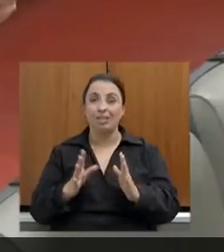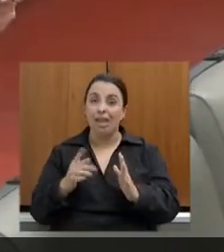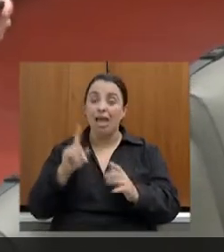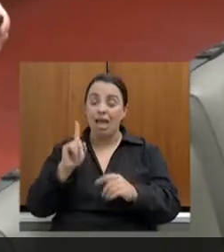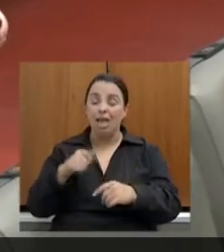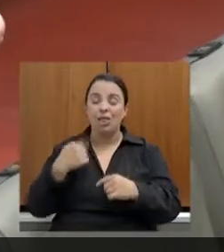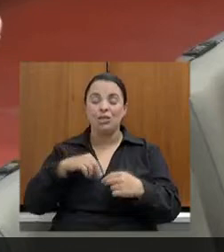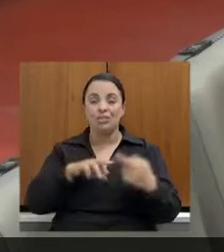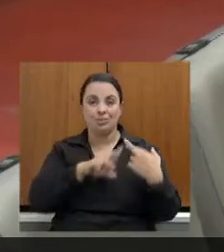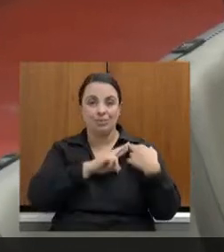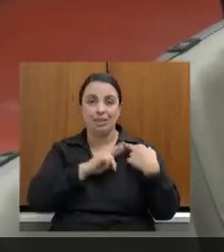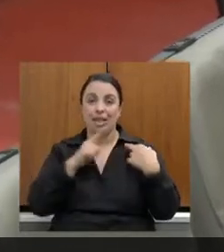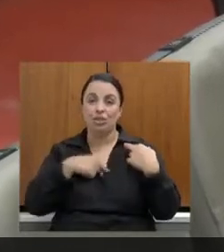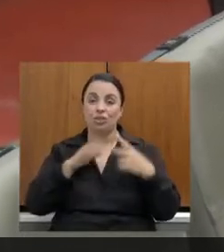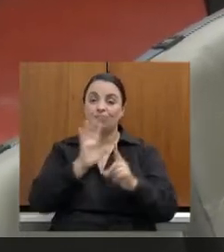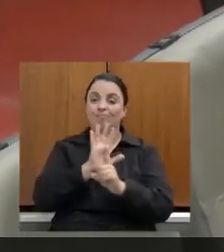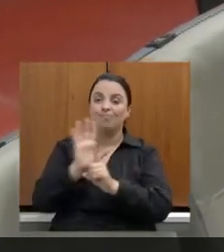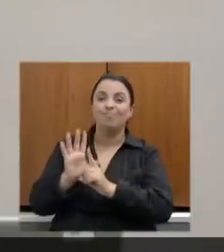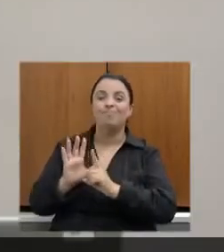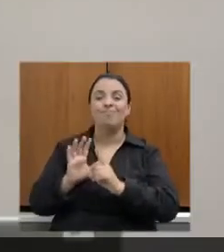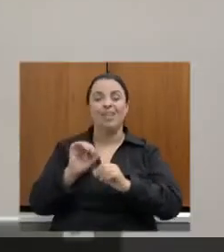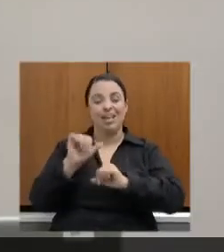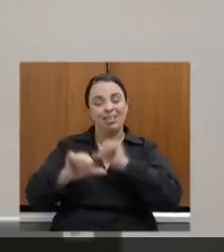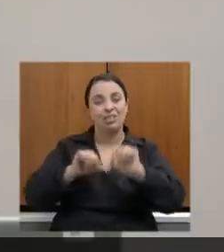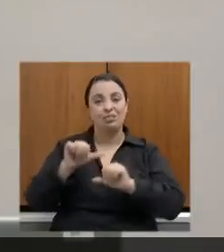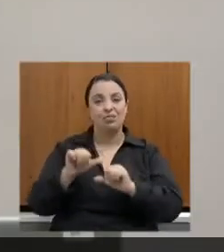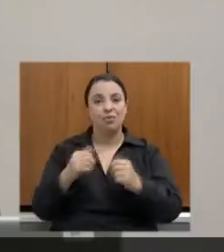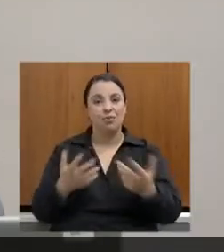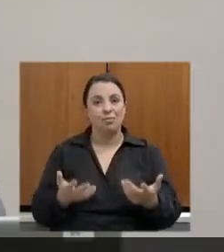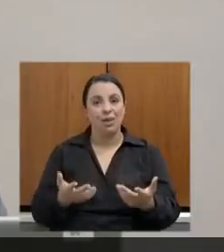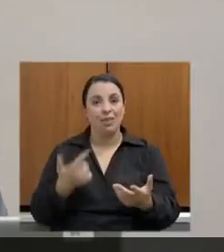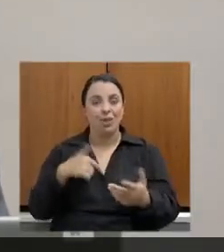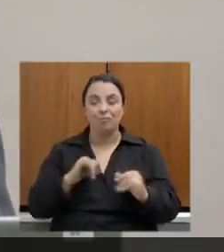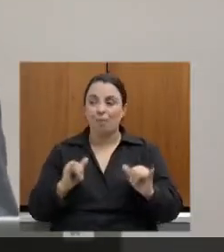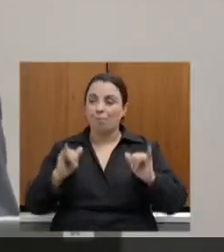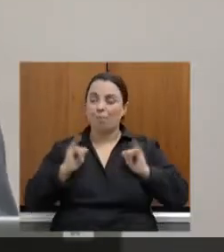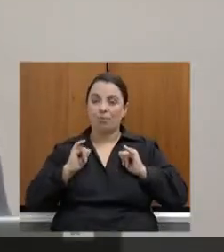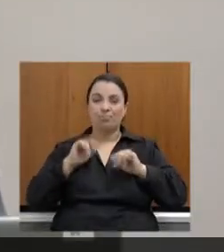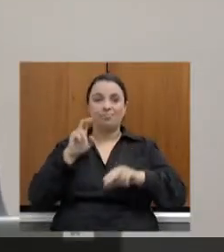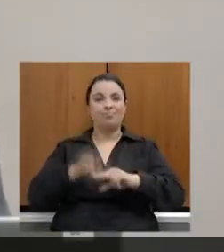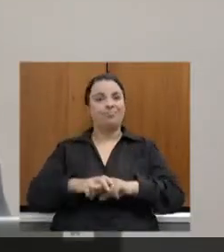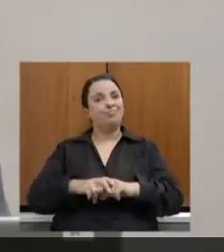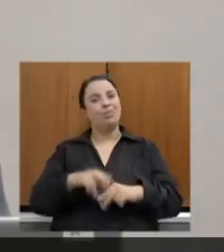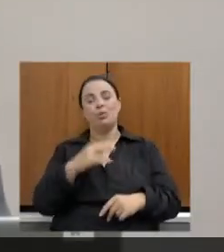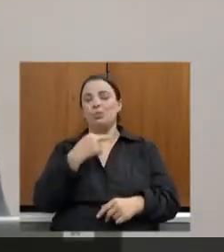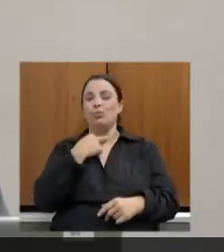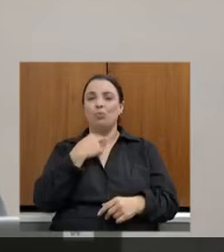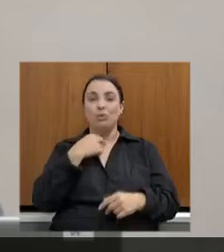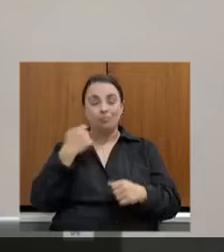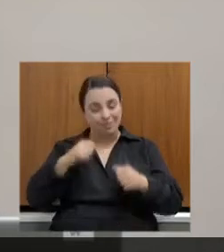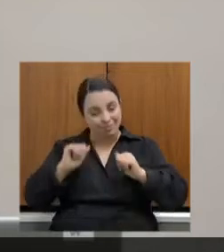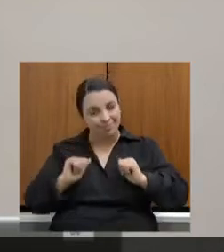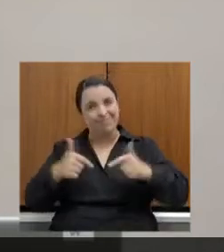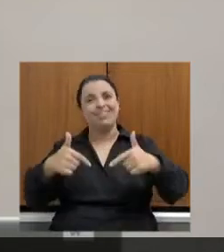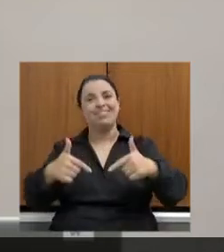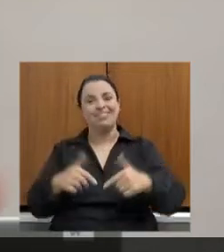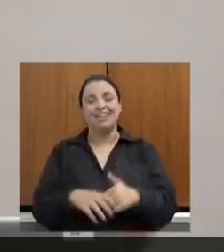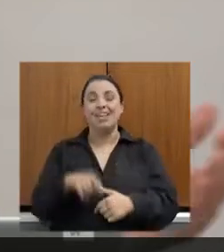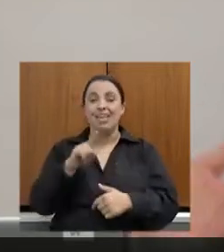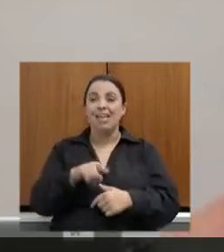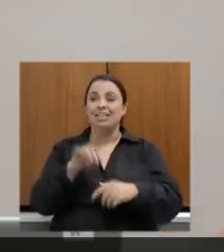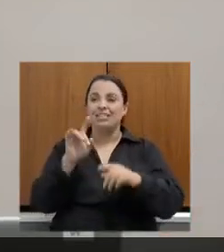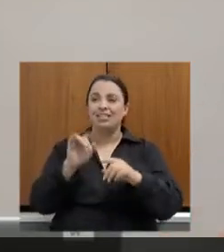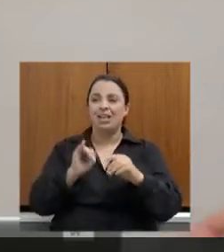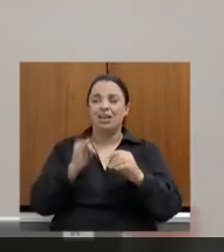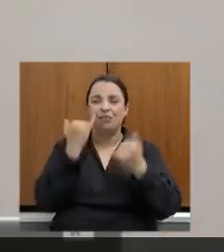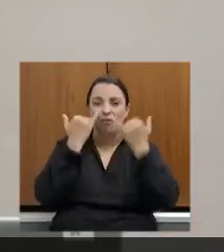transformar. Nós não podemos ficar sentados esperando que as coisas aconteçam, mas eu acho que é muito importante esses dados técnicos, esse